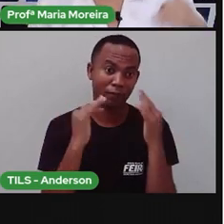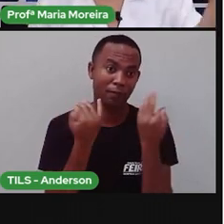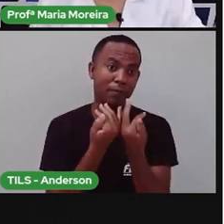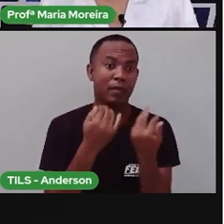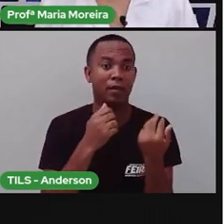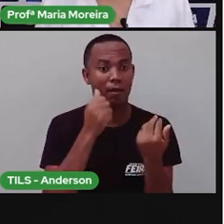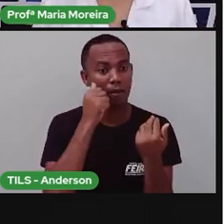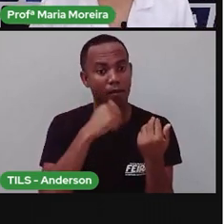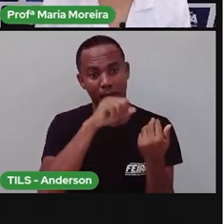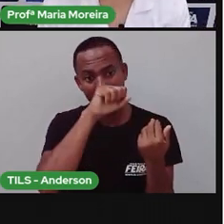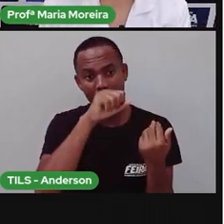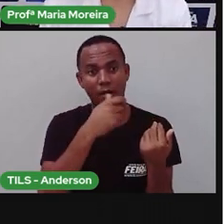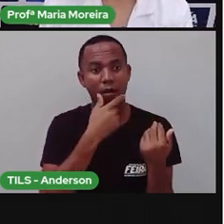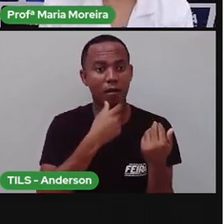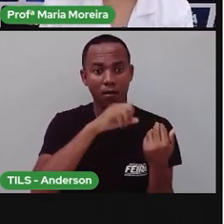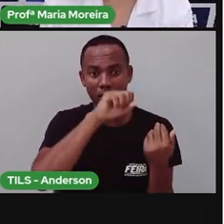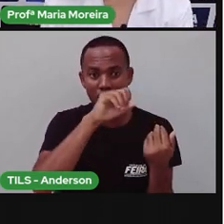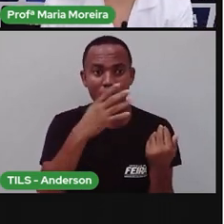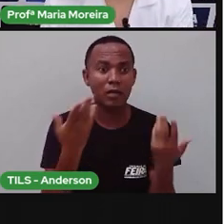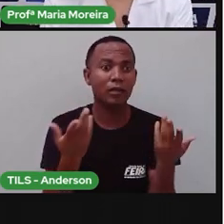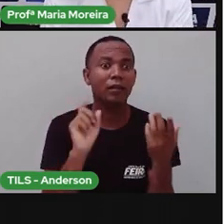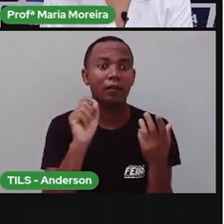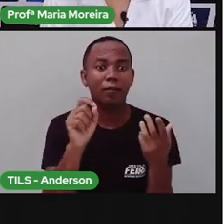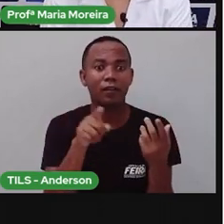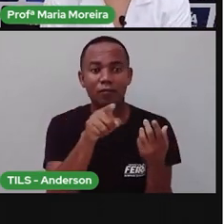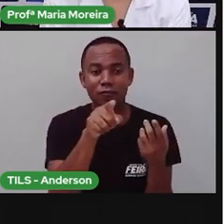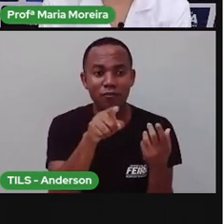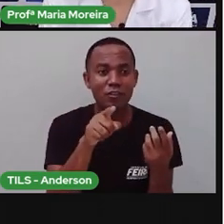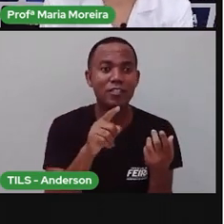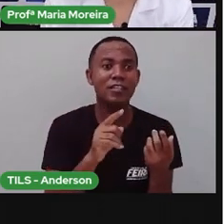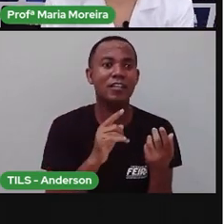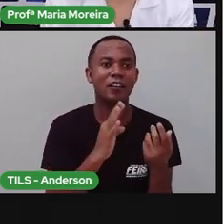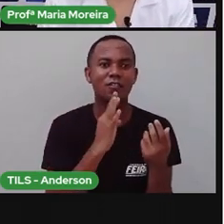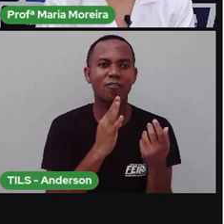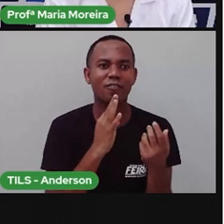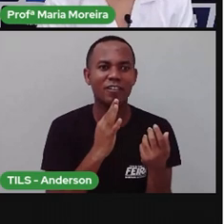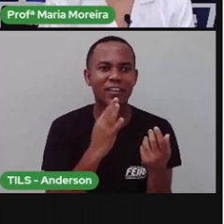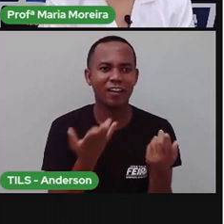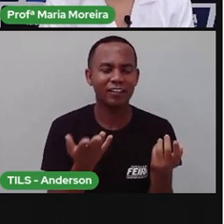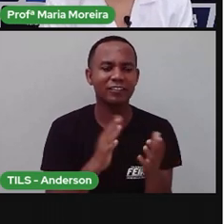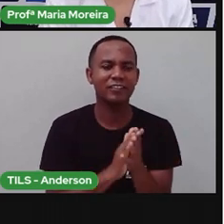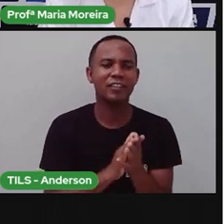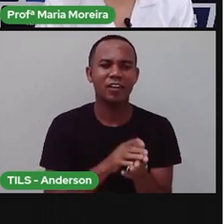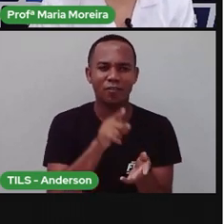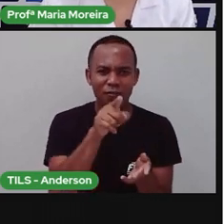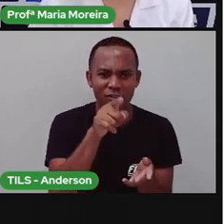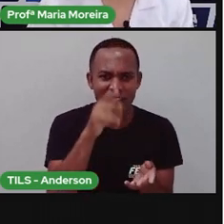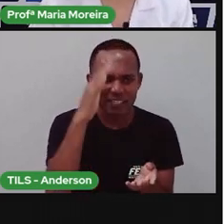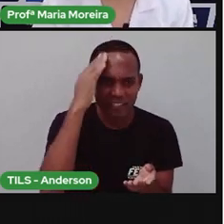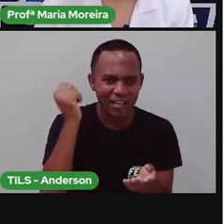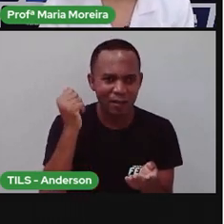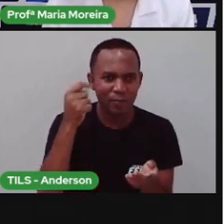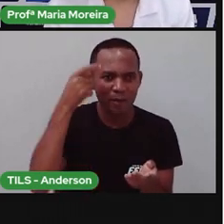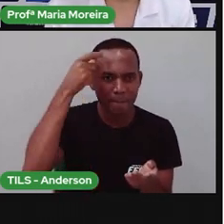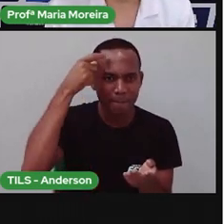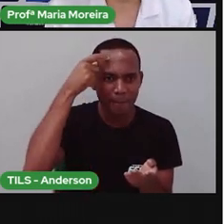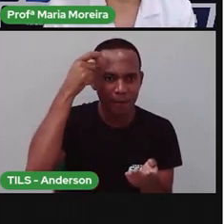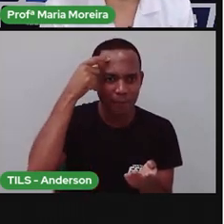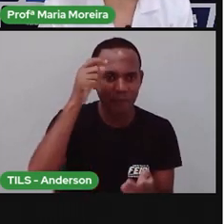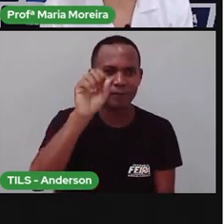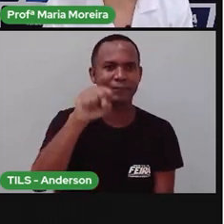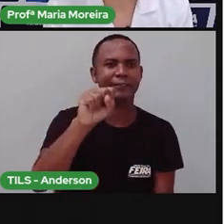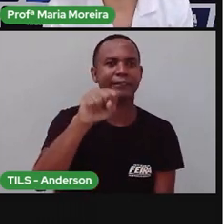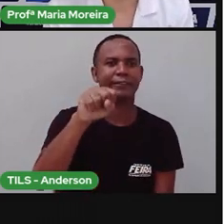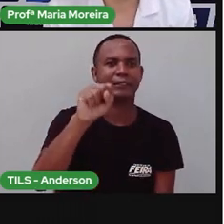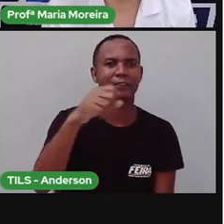paterna e a materna. E você, Anderson, você sabe o que é memória? E aí,